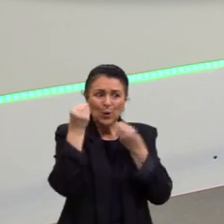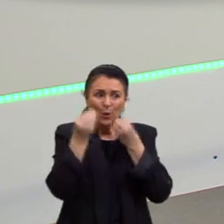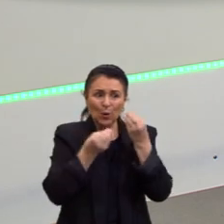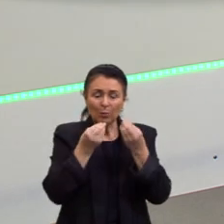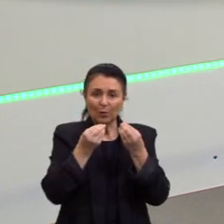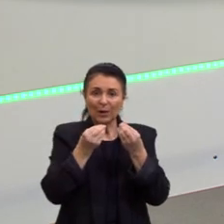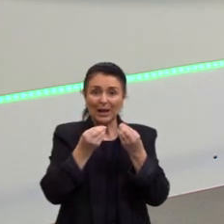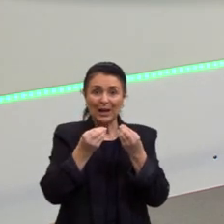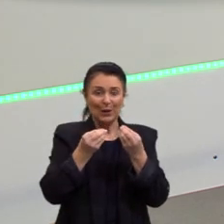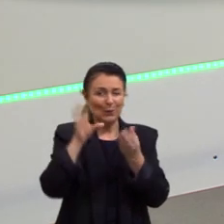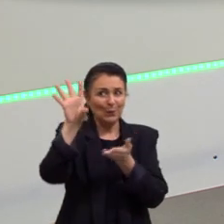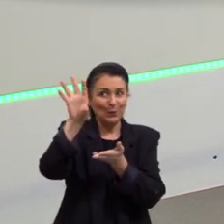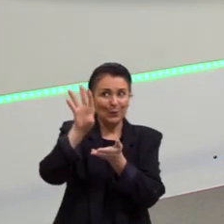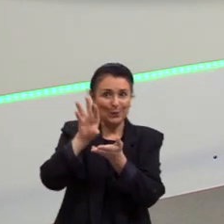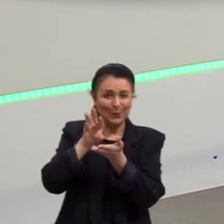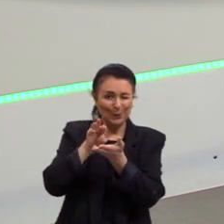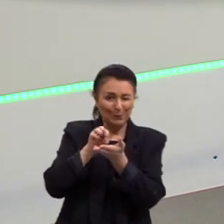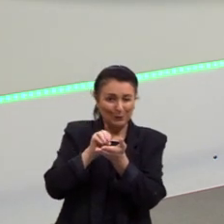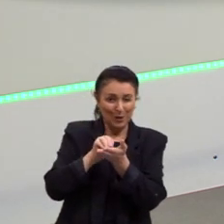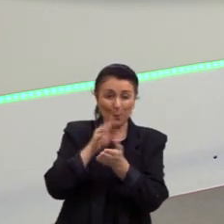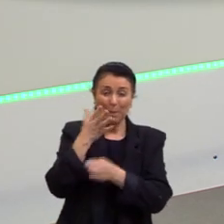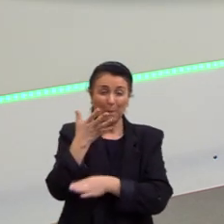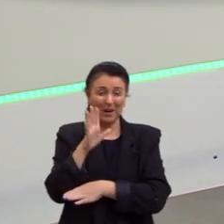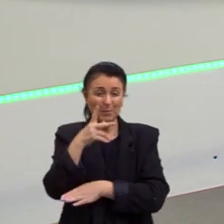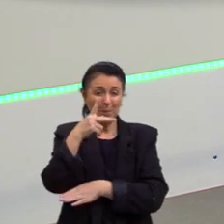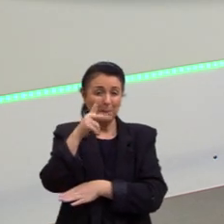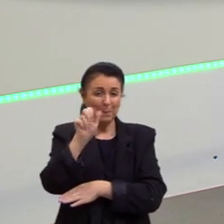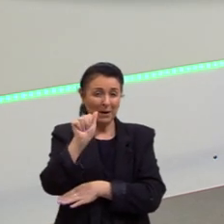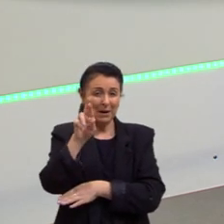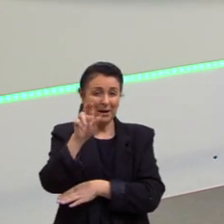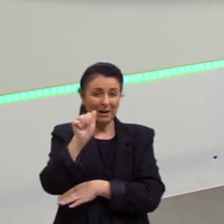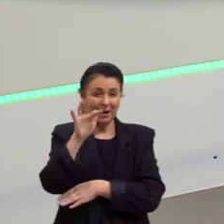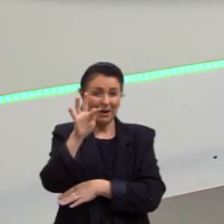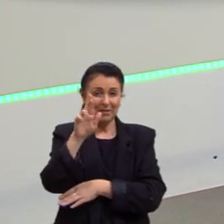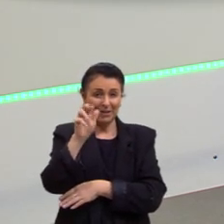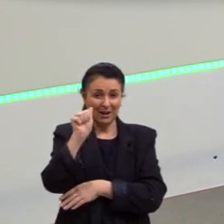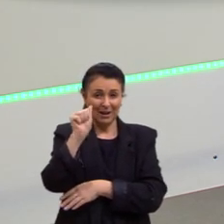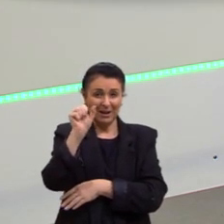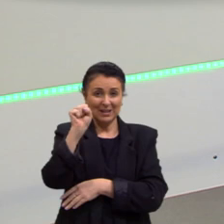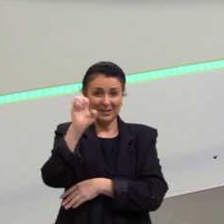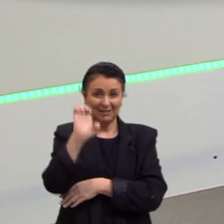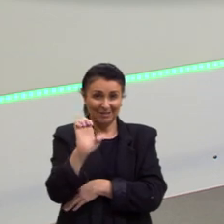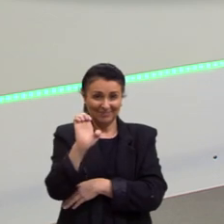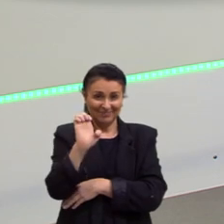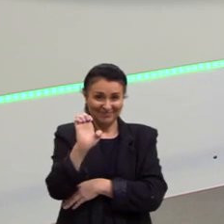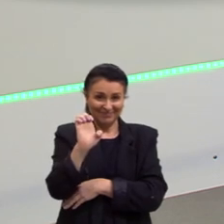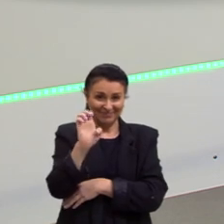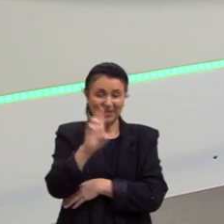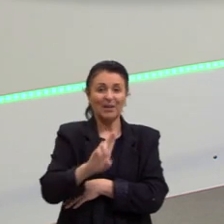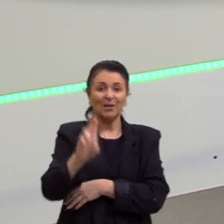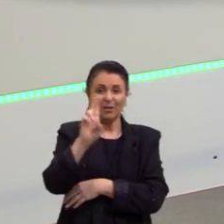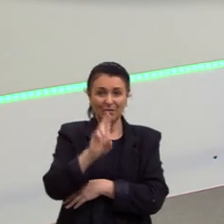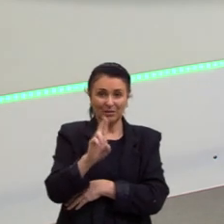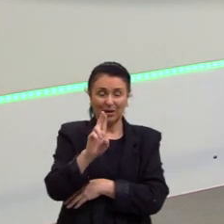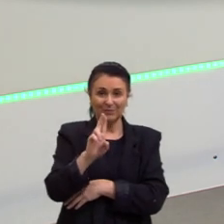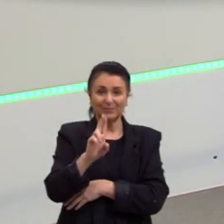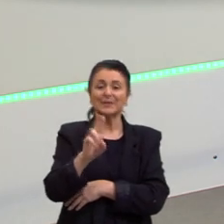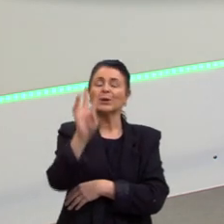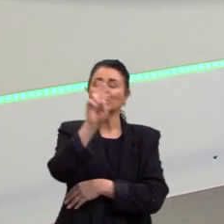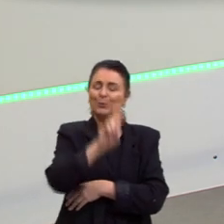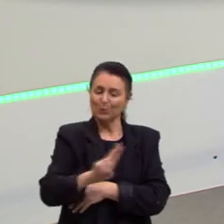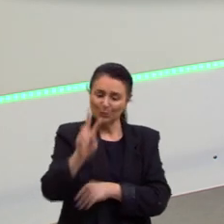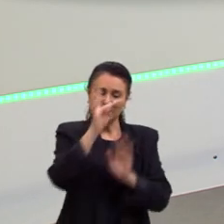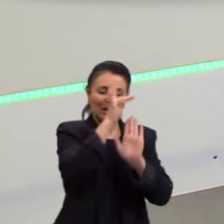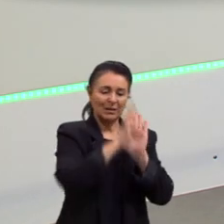Uma paráfrase. Certo? Então, vamos pelo caminho menos difícil. A intertextualidade,